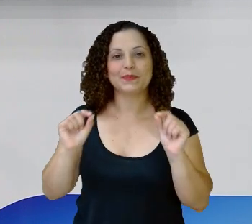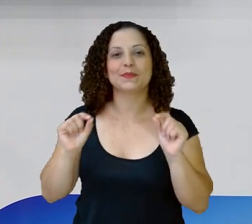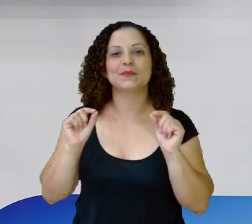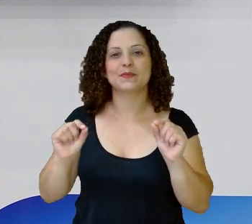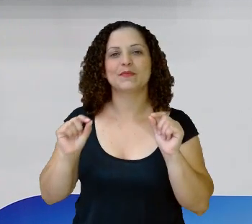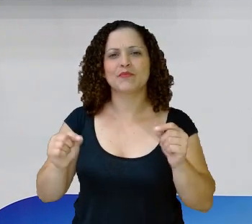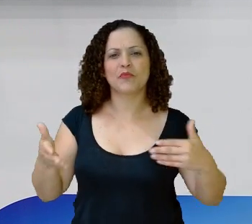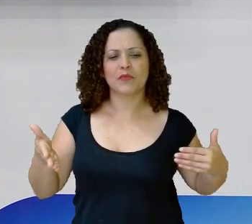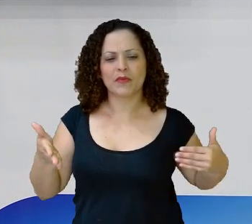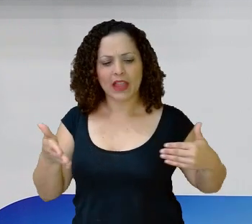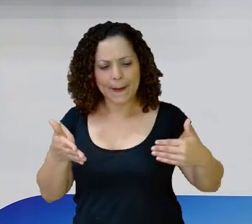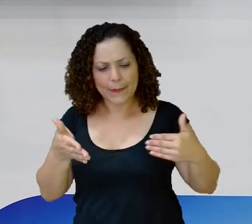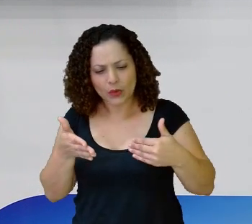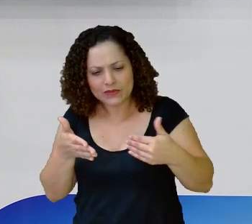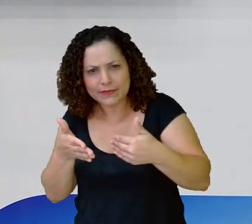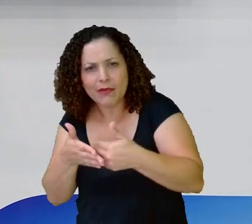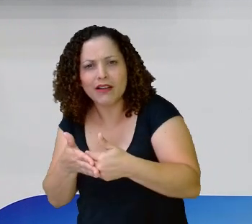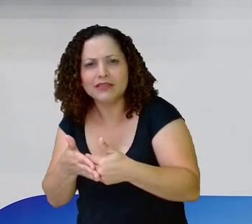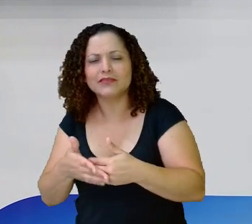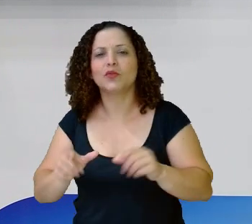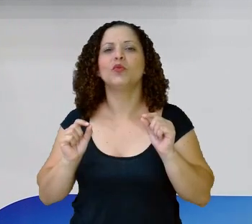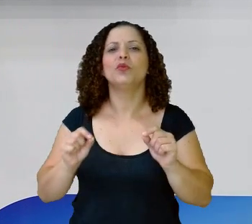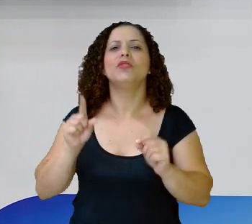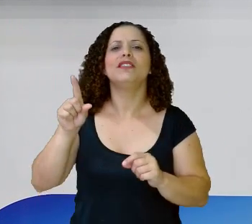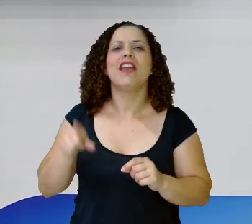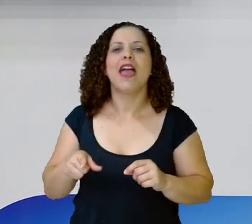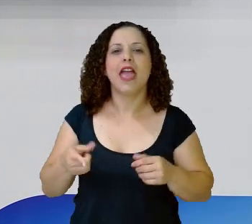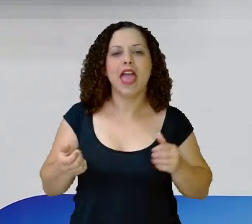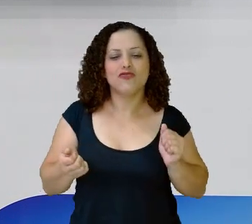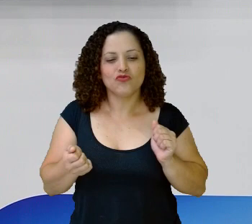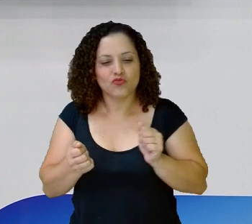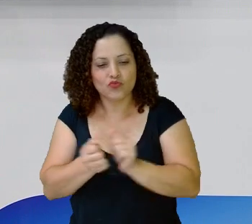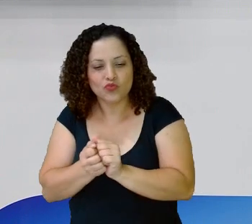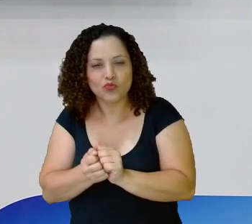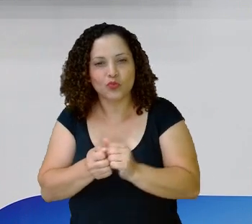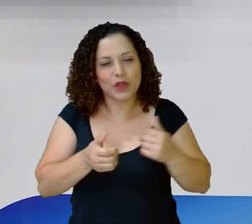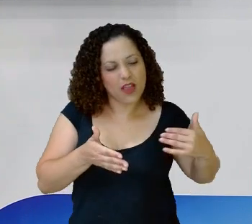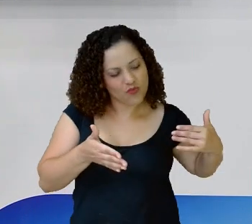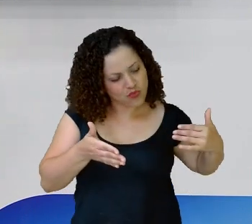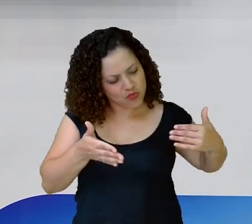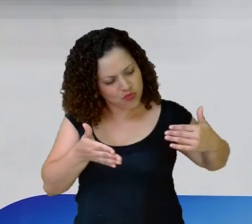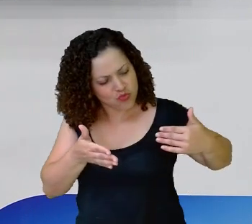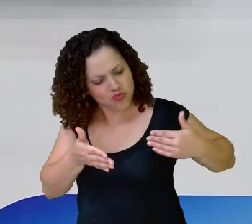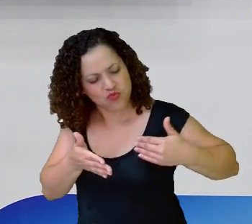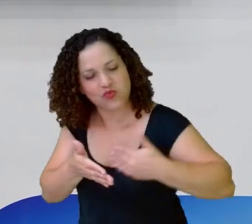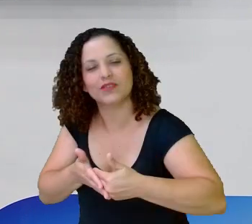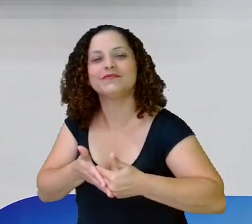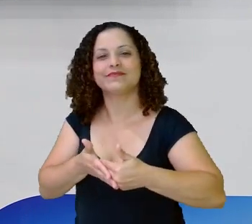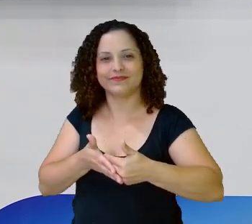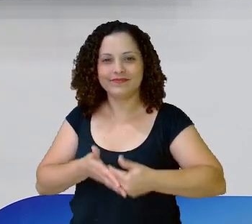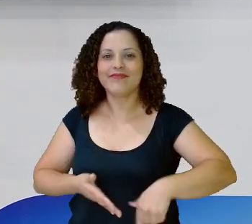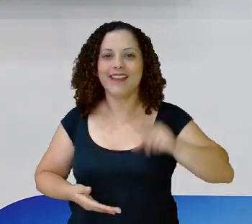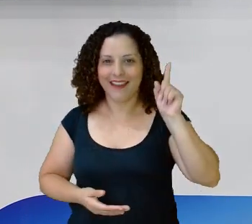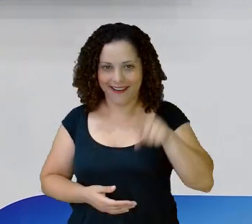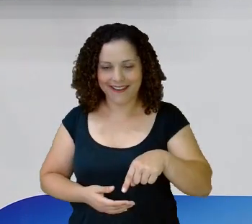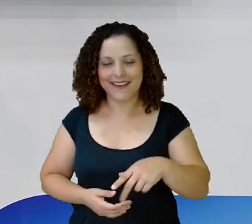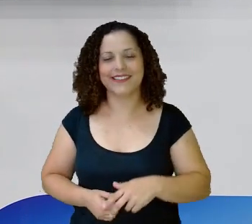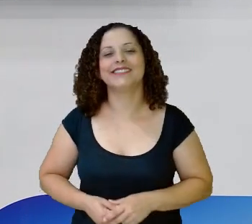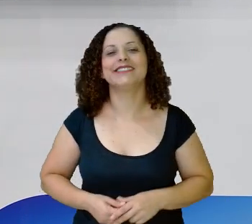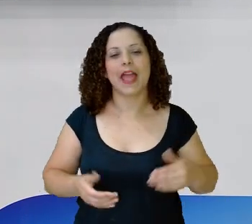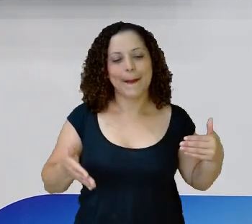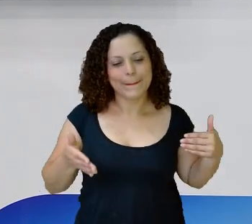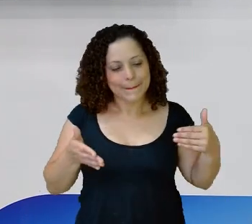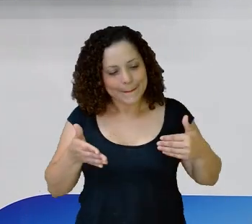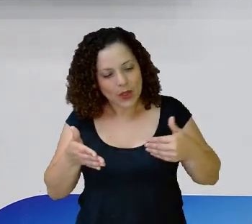E aí? O que é aproximação? É chegar o quê? Juntinho, né? Pertinho! É isso! A